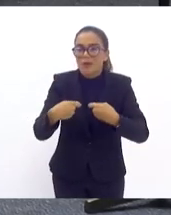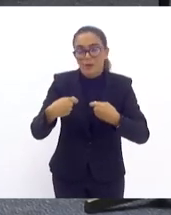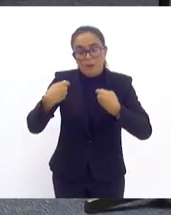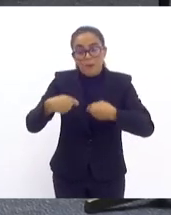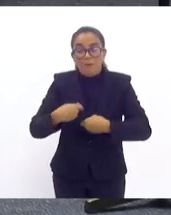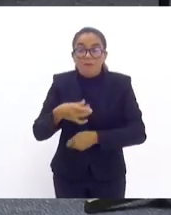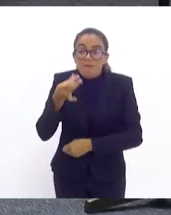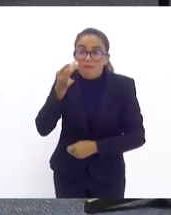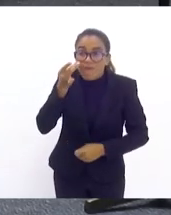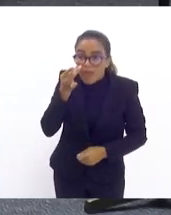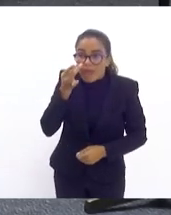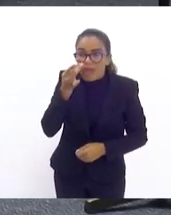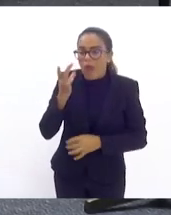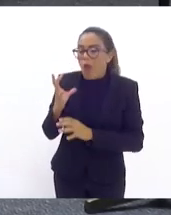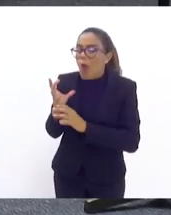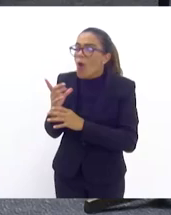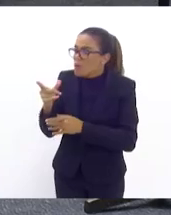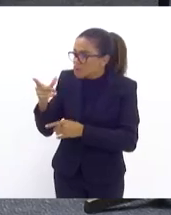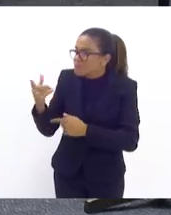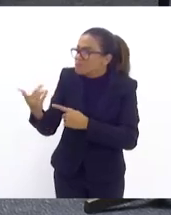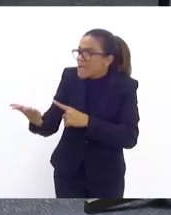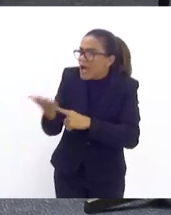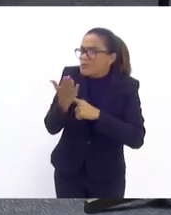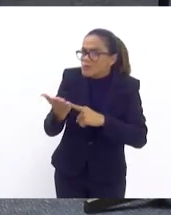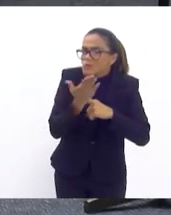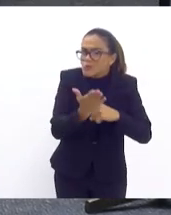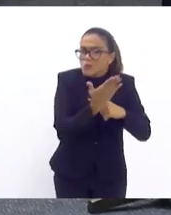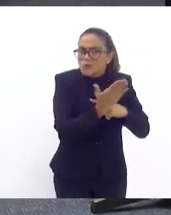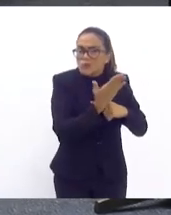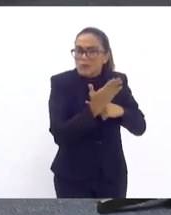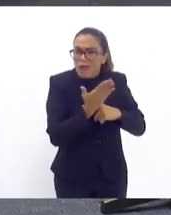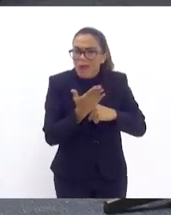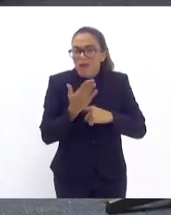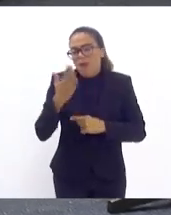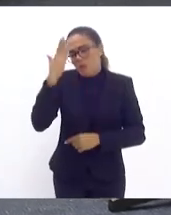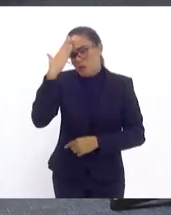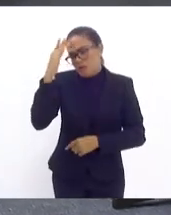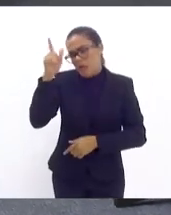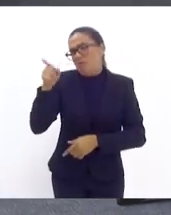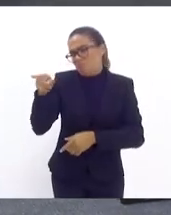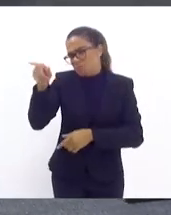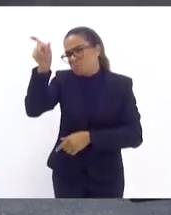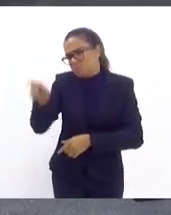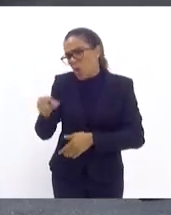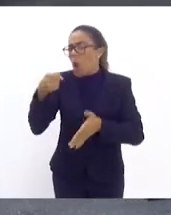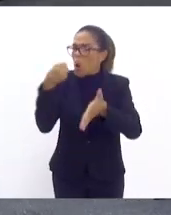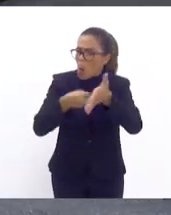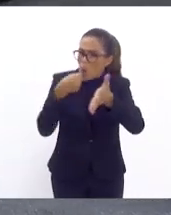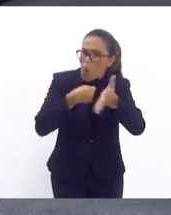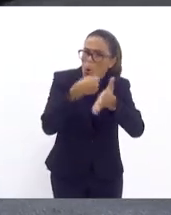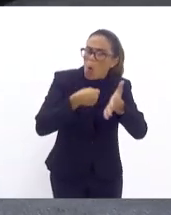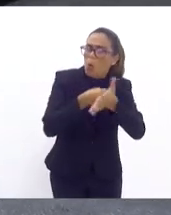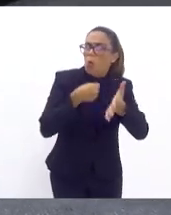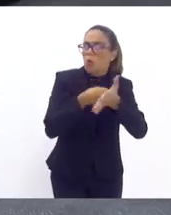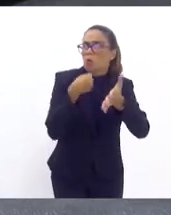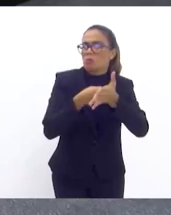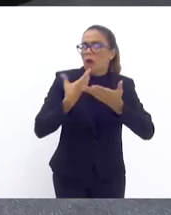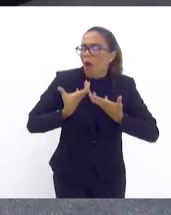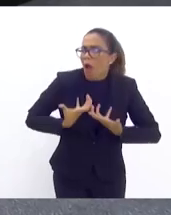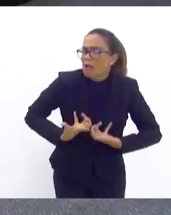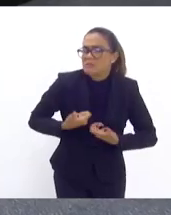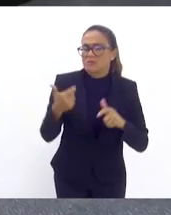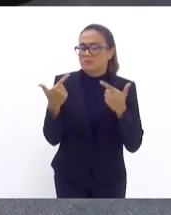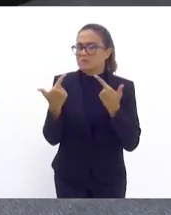deputado Sérgio Fernandes, contar com a sua ajuda nesse pleito. Eu sei que é uma luta sua, incansável, então estou começando